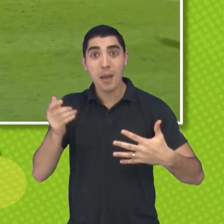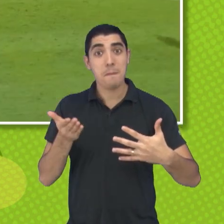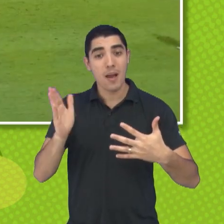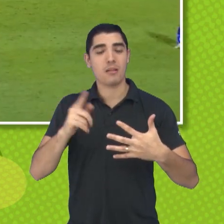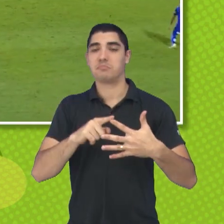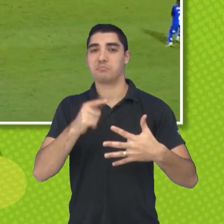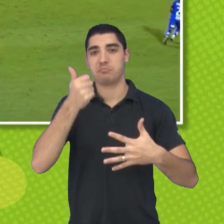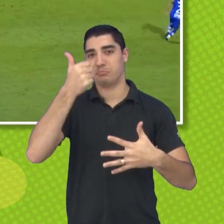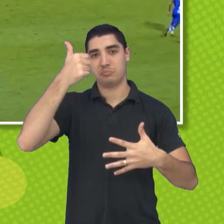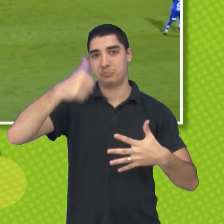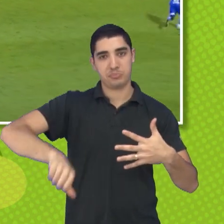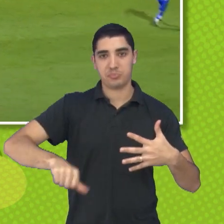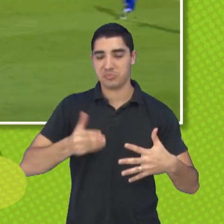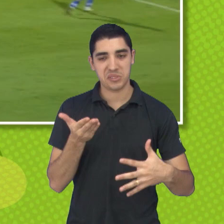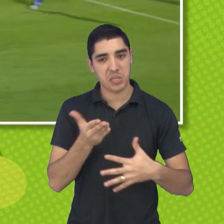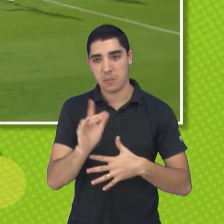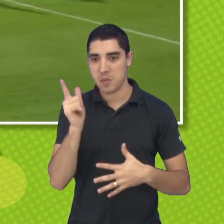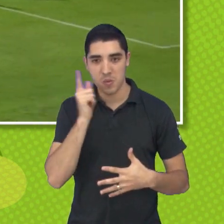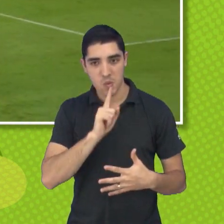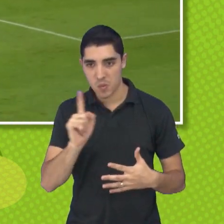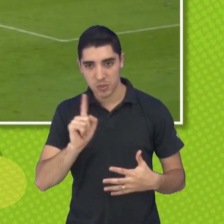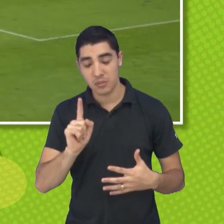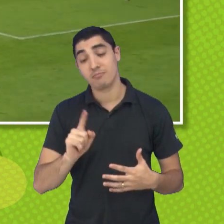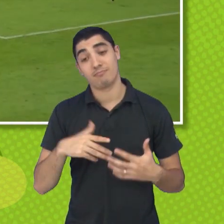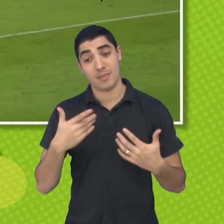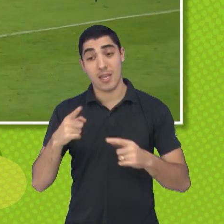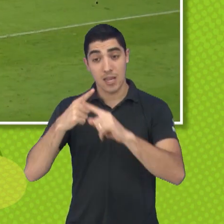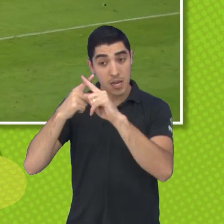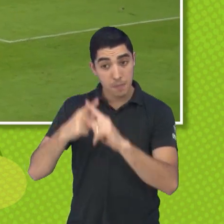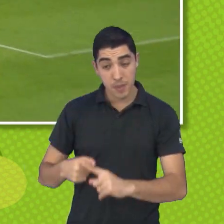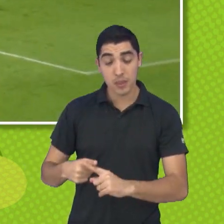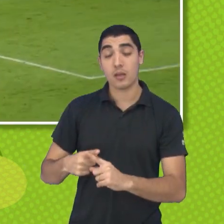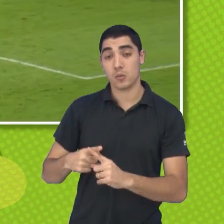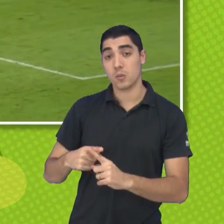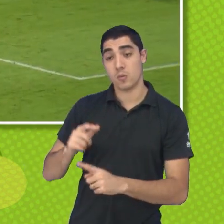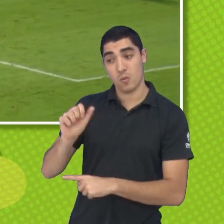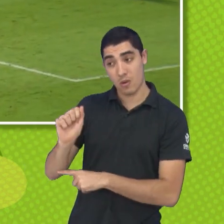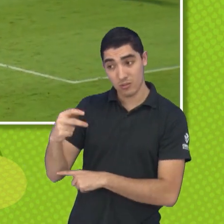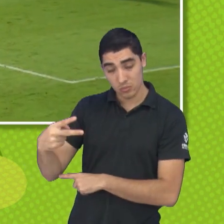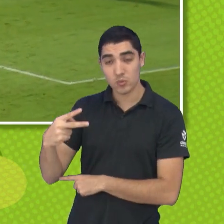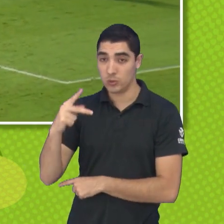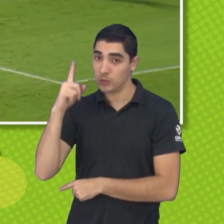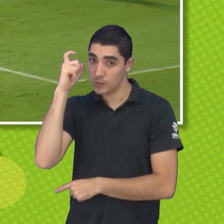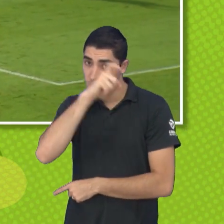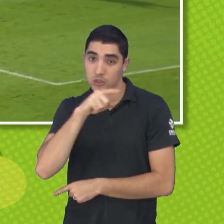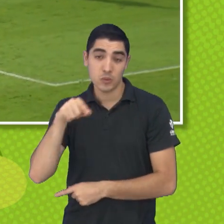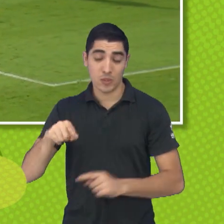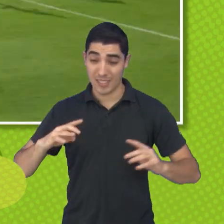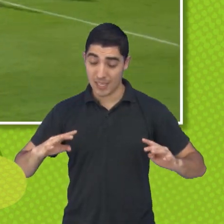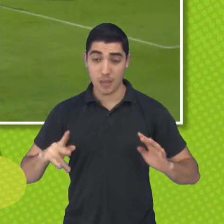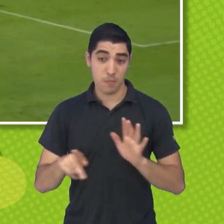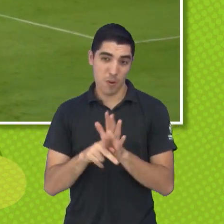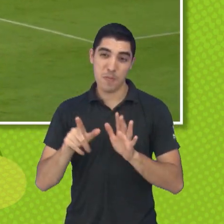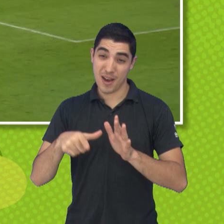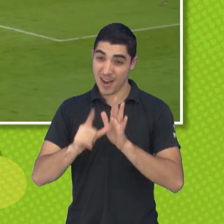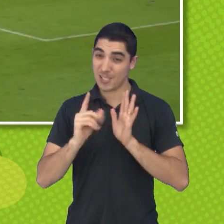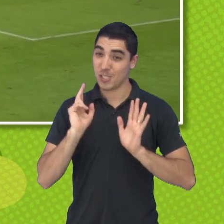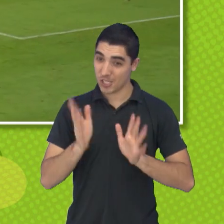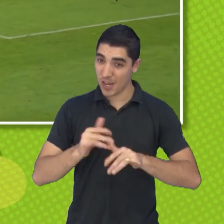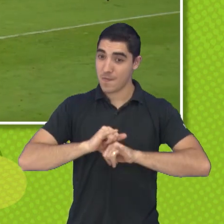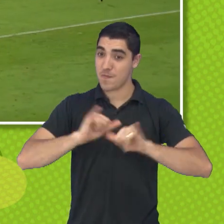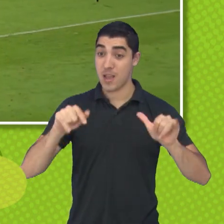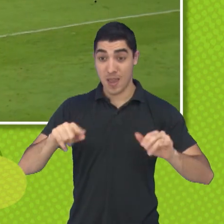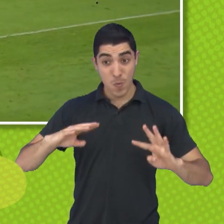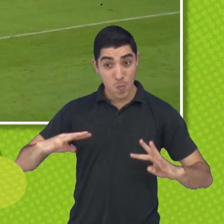do campeonato, acabou não classificando também. É um campeonato difícil, o campeonato tem dessas. O mata-mata, como a gente falava aqui, era um outro